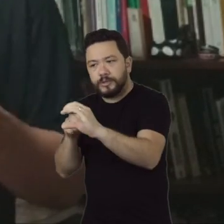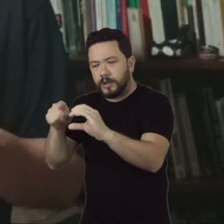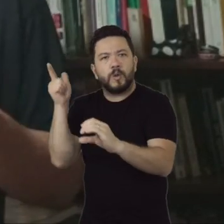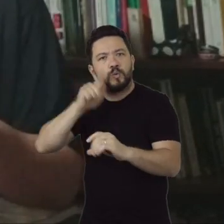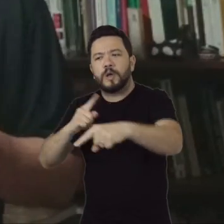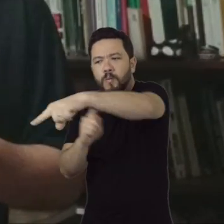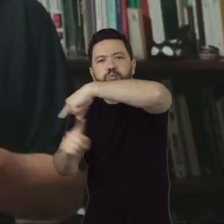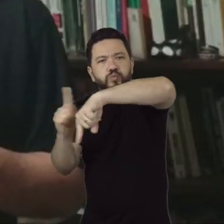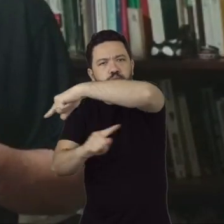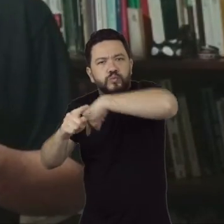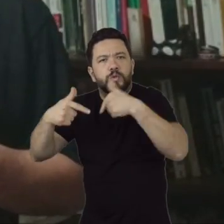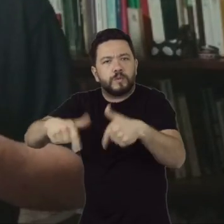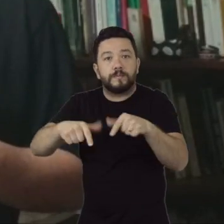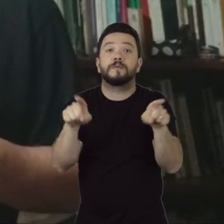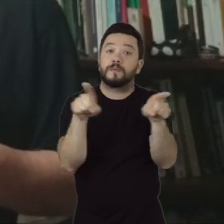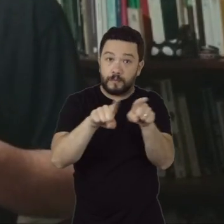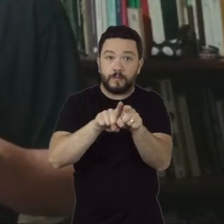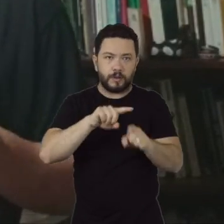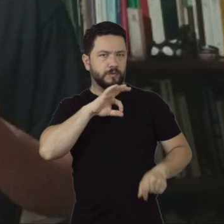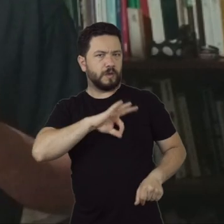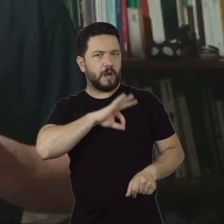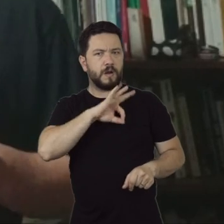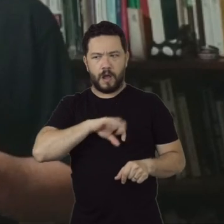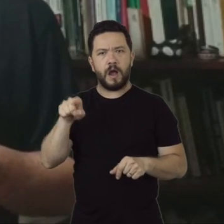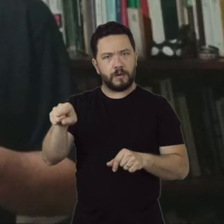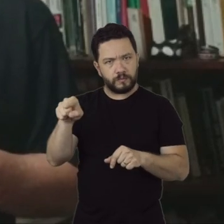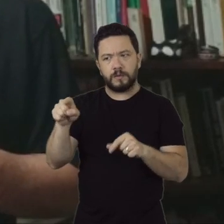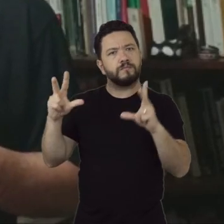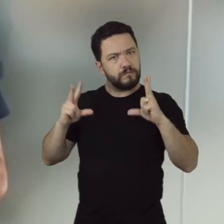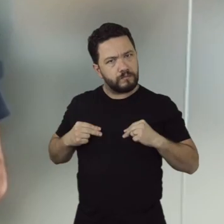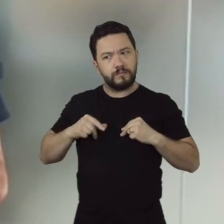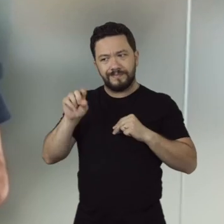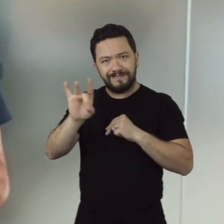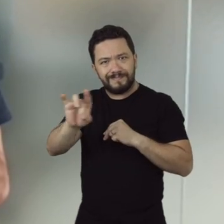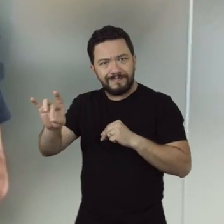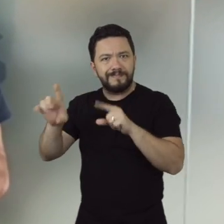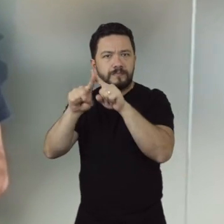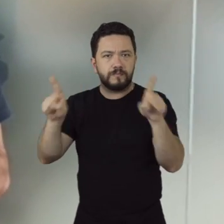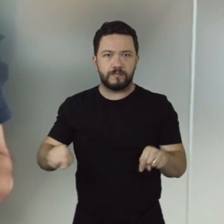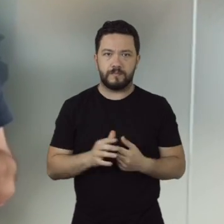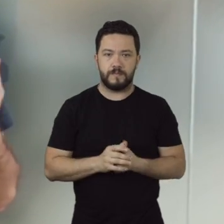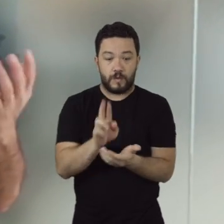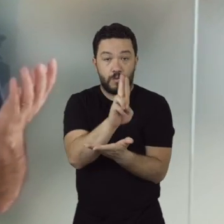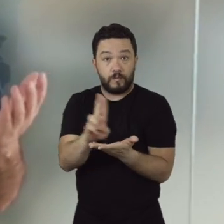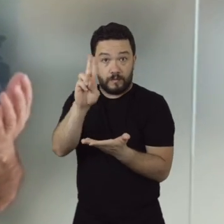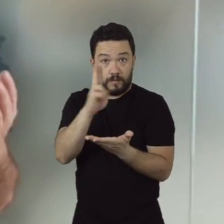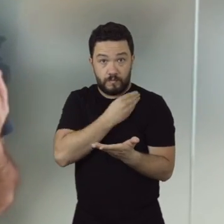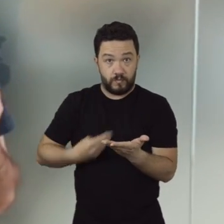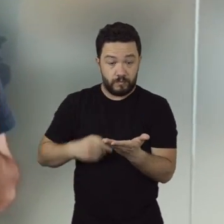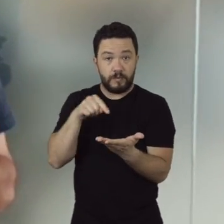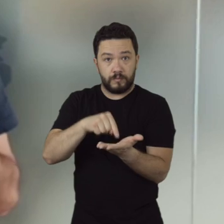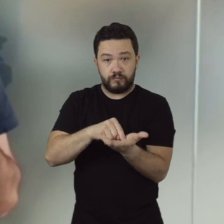e, ao mesmo tempo, garantir a remuneração justa aos servidores. As universidades públicas fazem parte da vida da